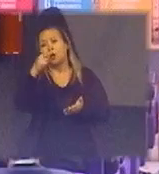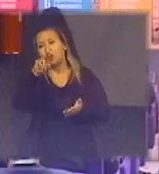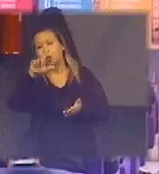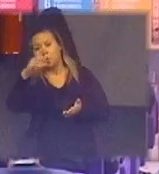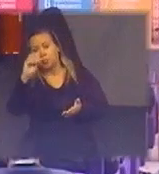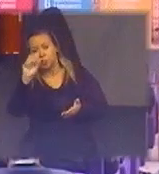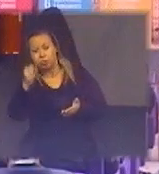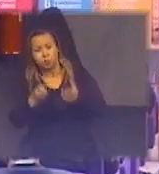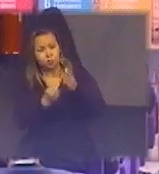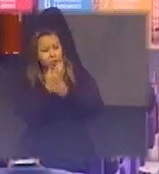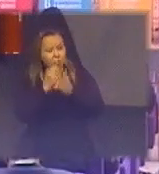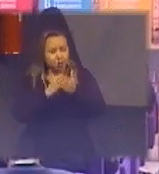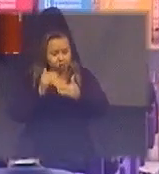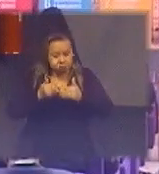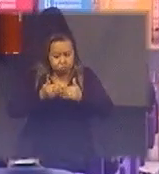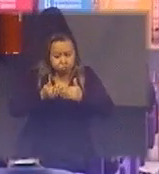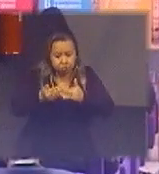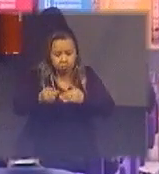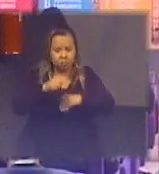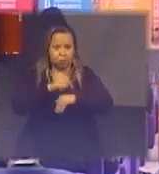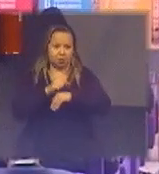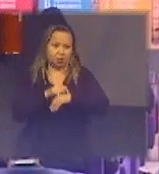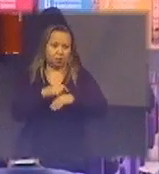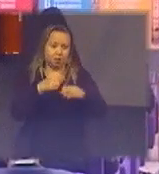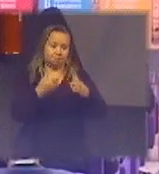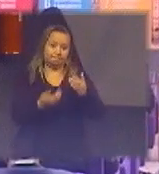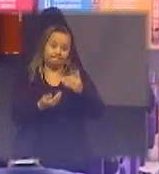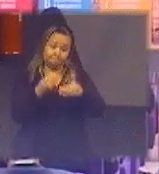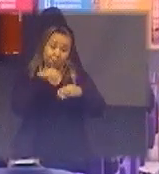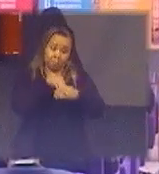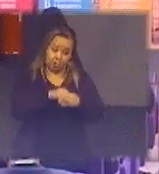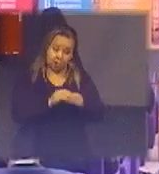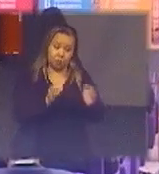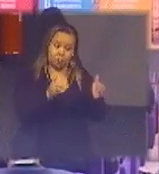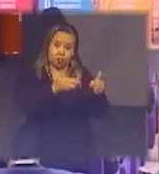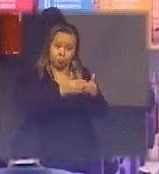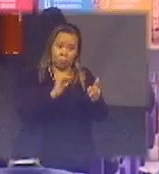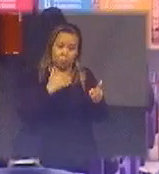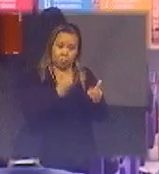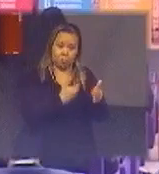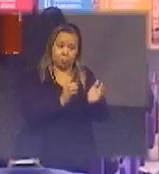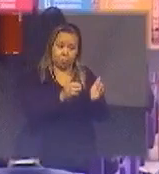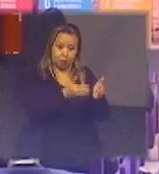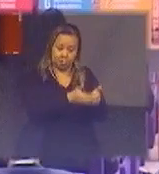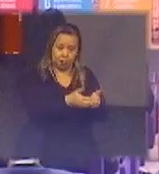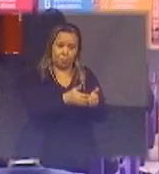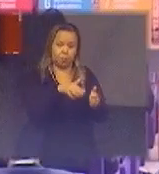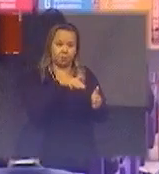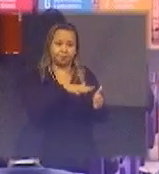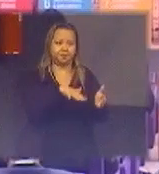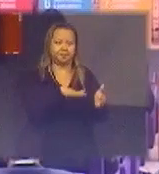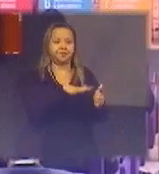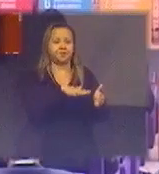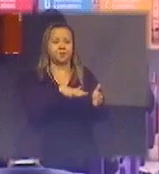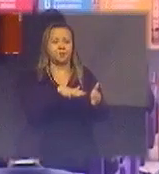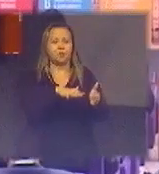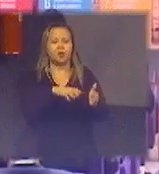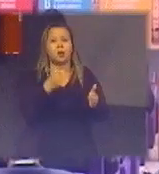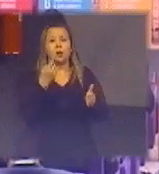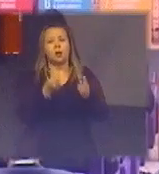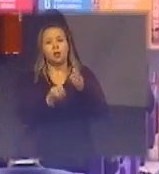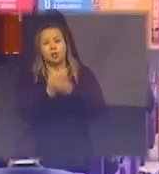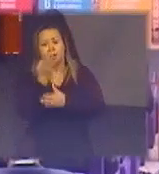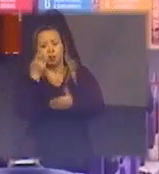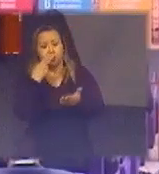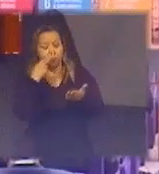longo do tempo principalmente dentro do nosso setor um deles é a criação do do selo ou da